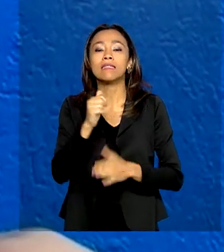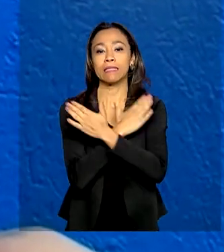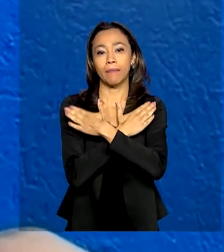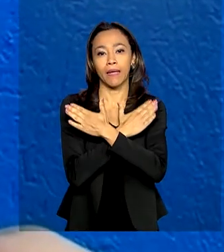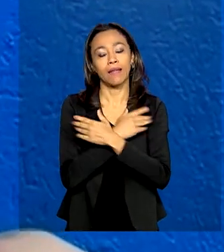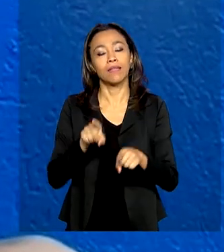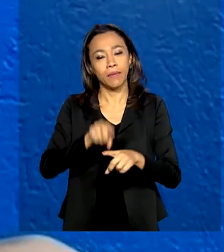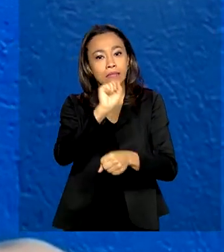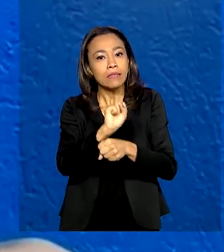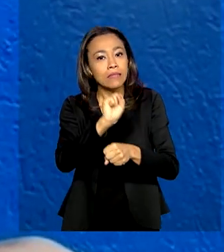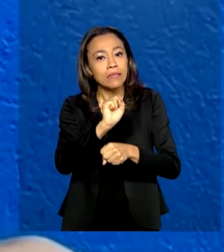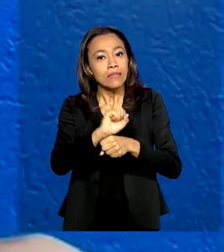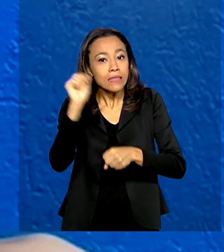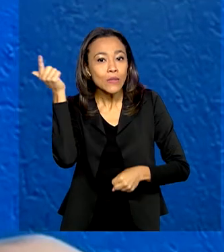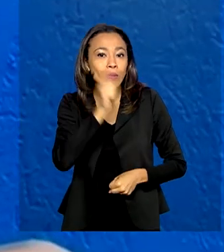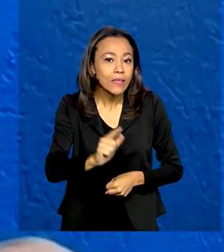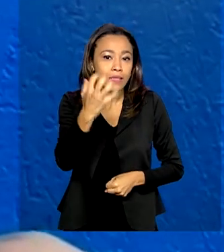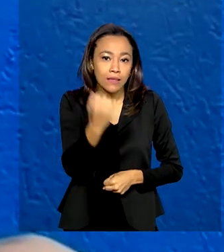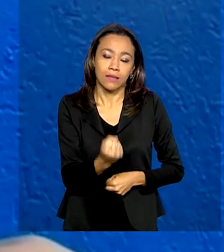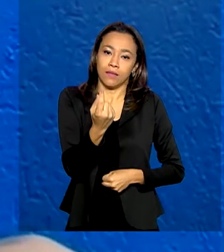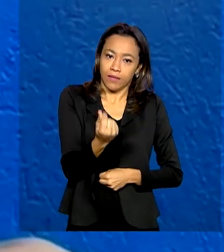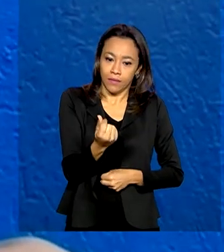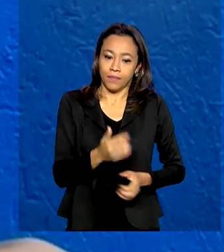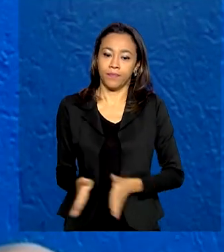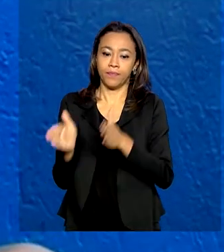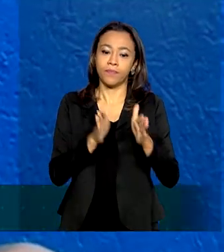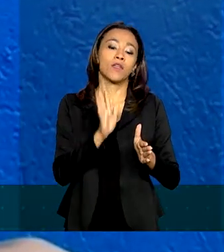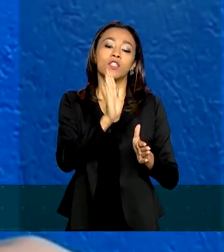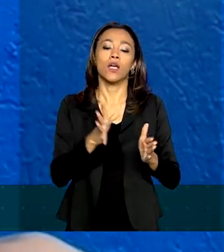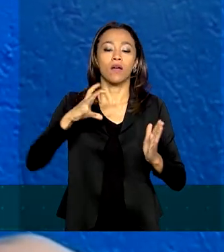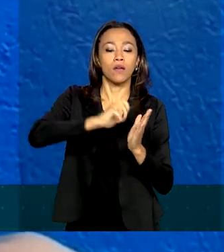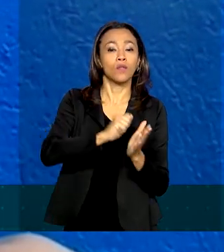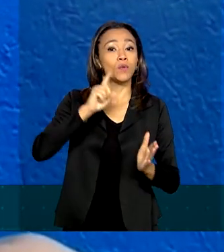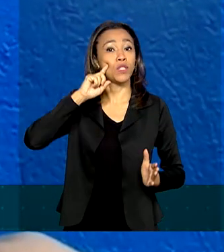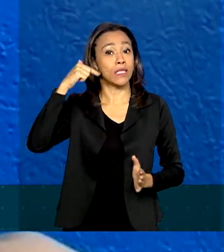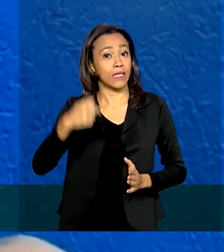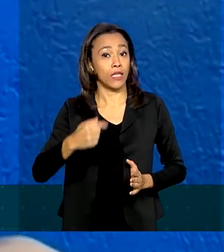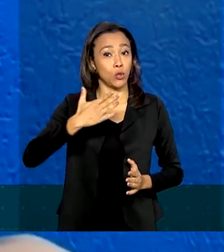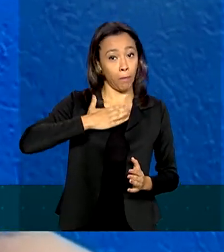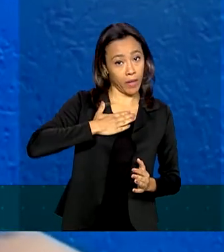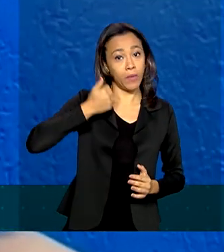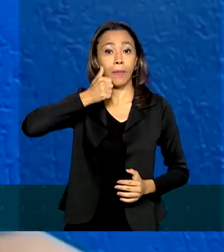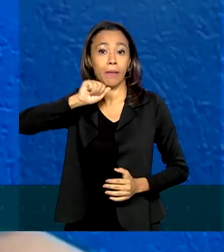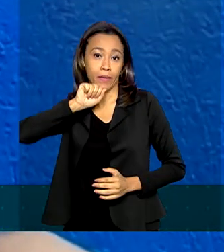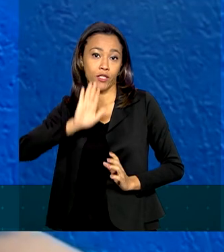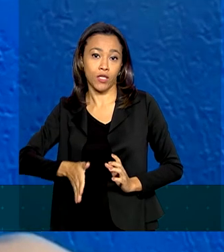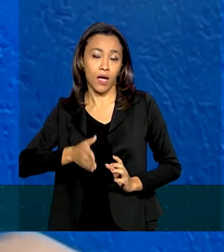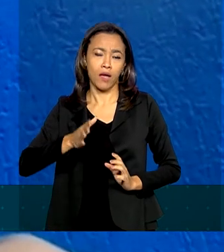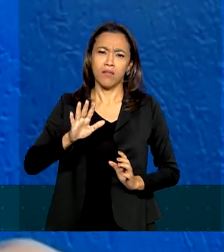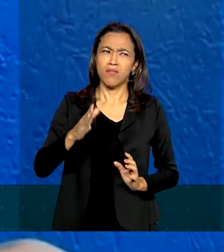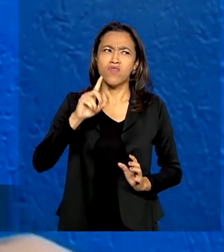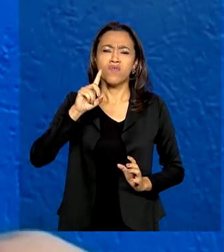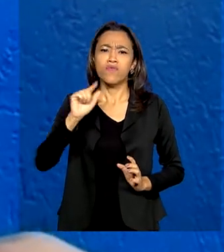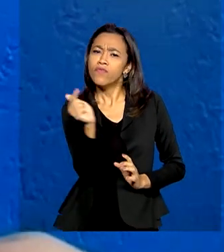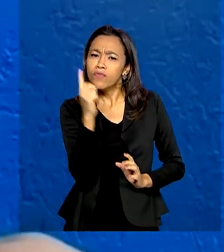espera a aprovação para receber o auxílio. Fiz o cadastro no dia 7, com o meu e da minha mãe. Porém, por volta do dia